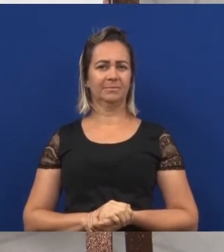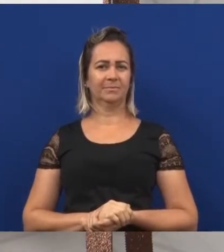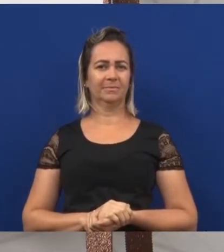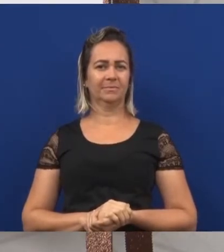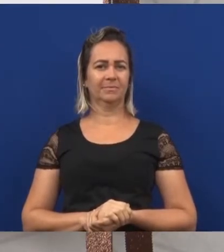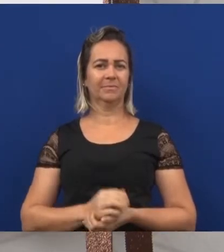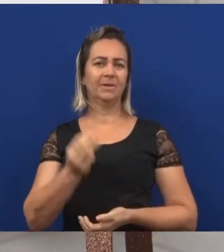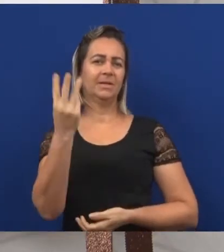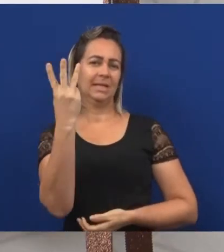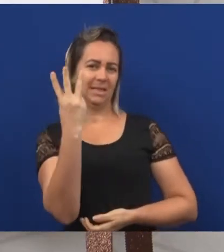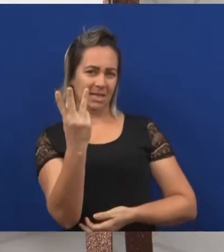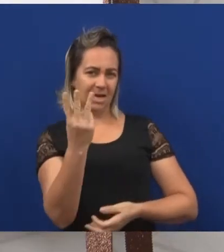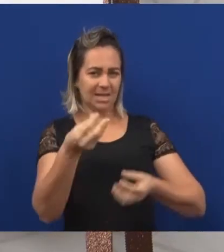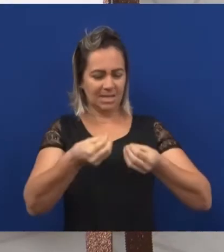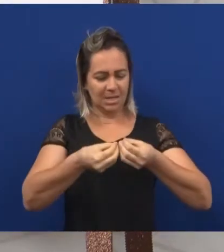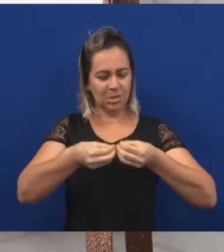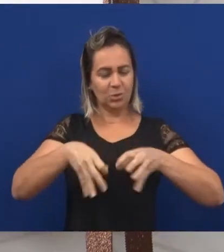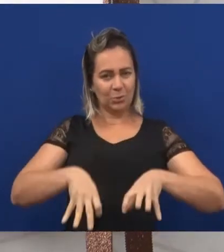Três